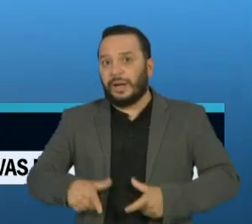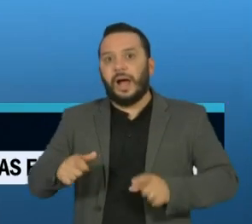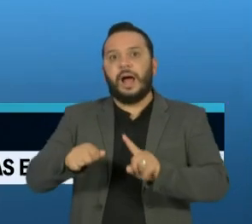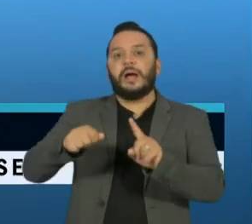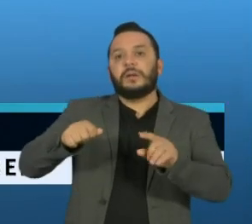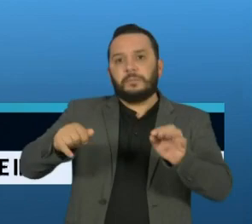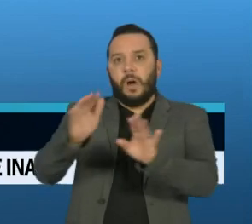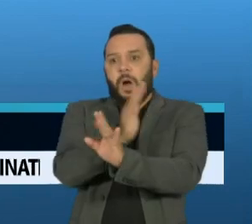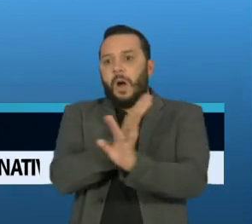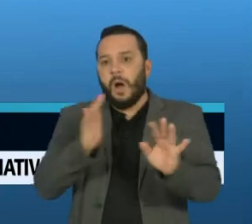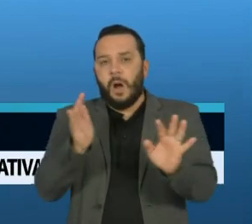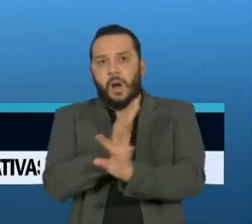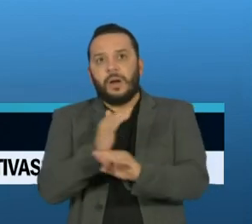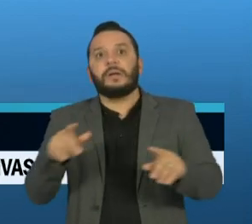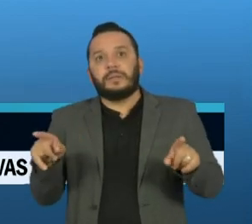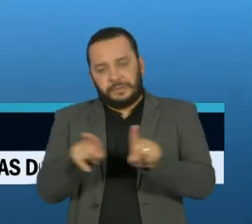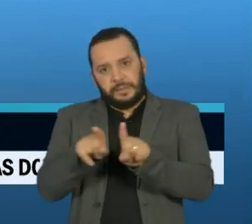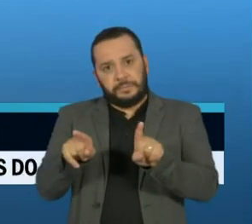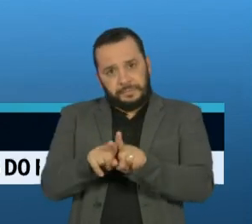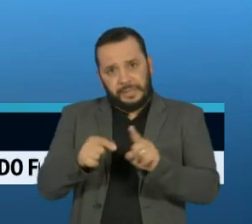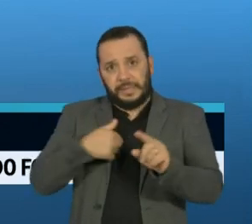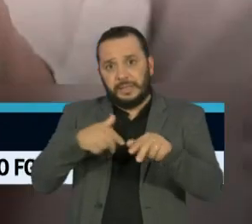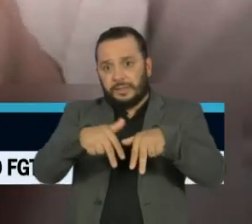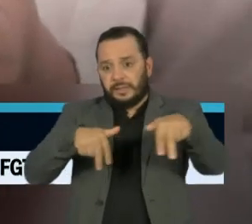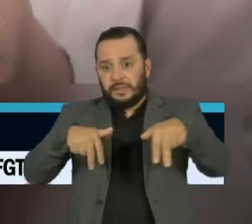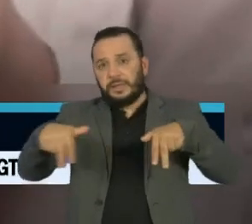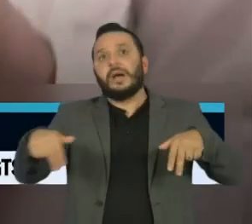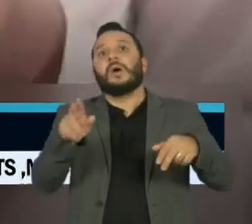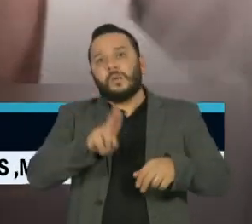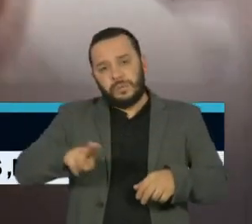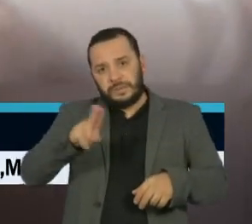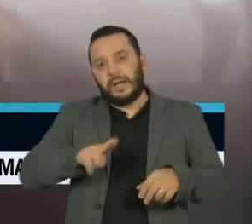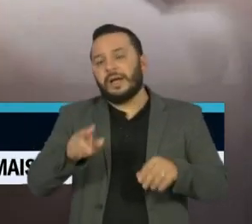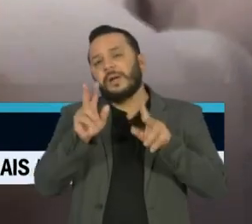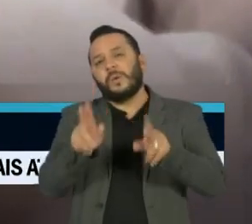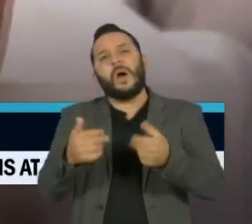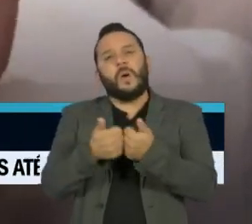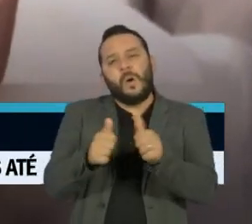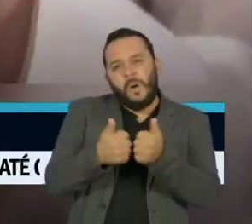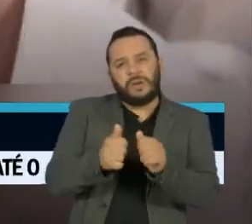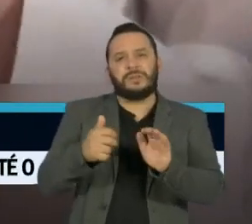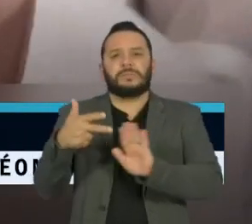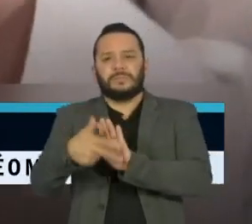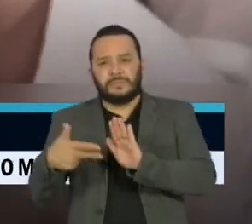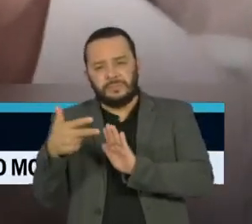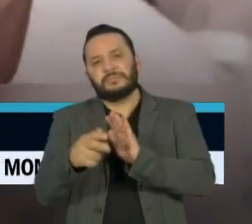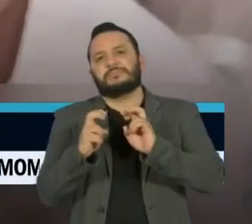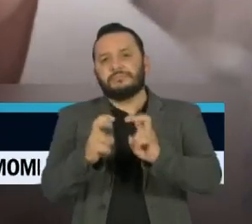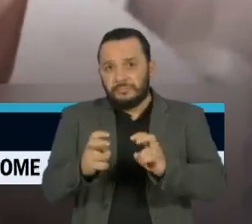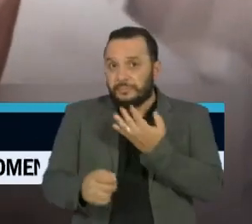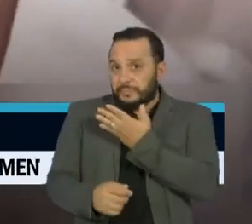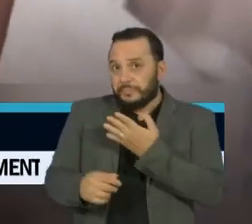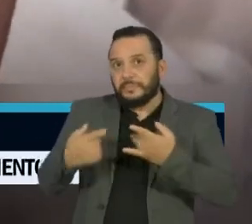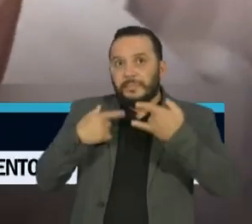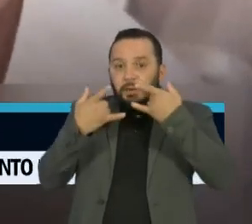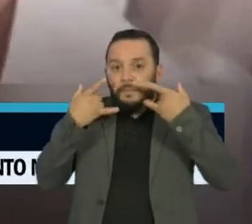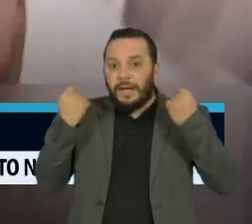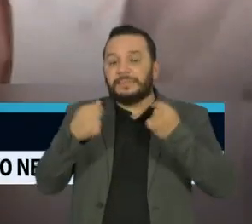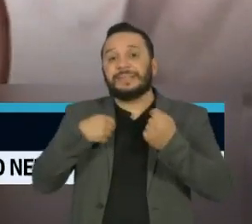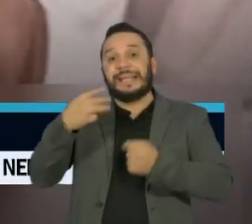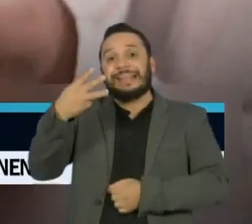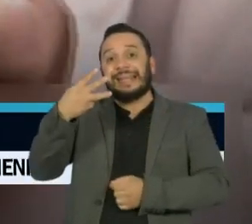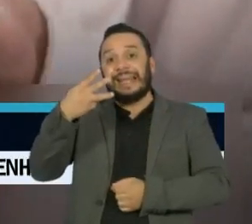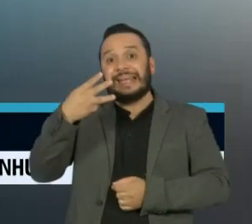coronavírus e onde não seja possível o distanciamento, como no transporte público. A máscara ideal deve ter três